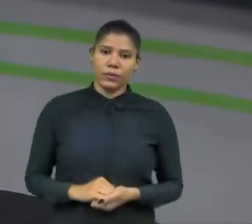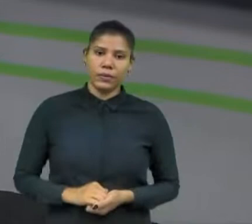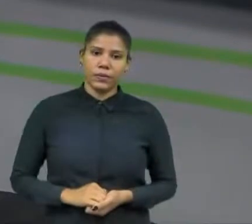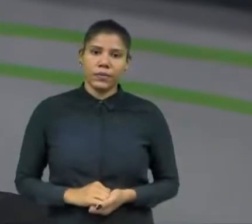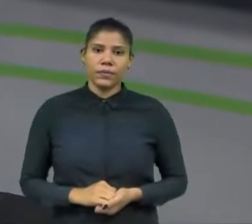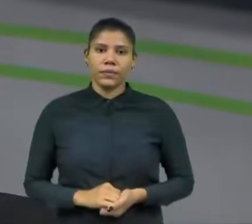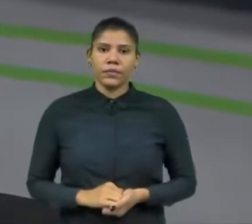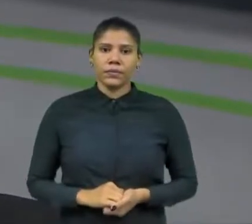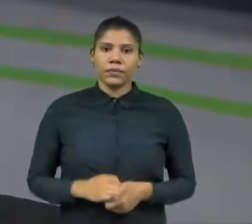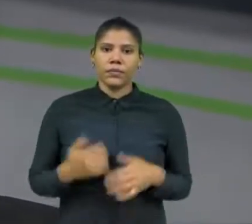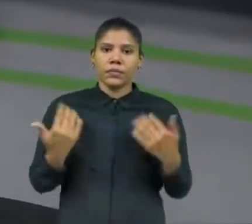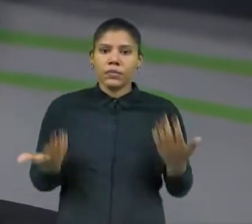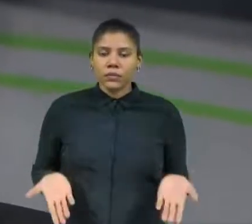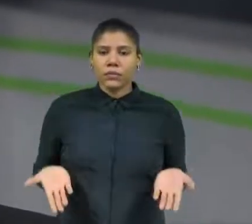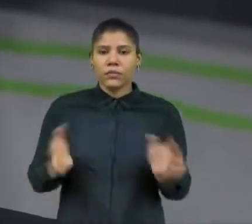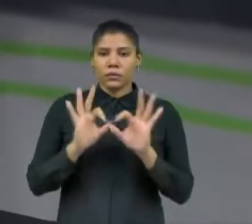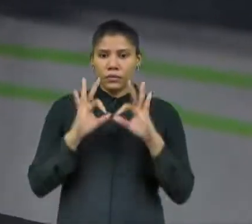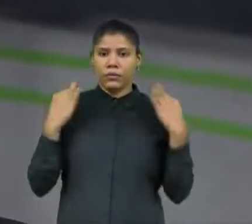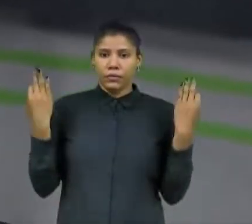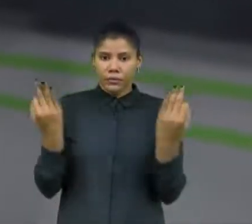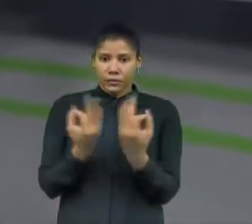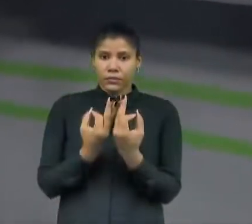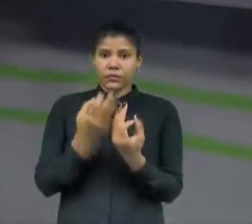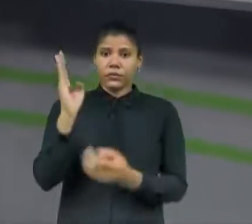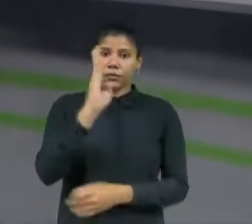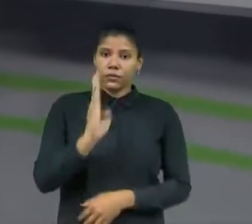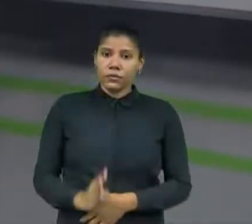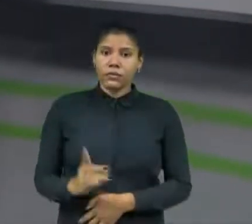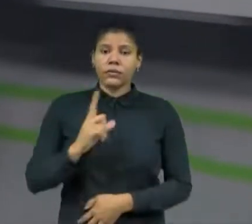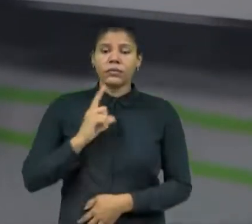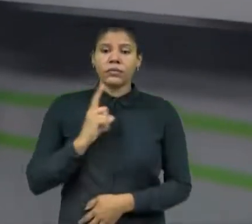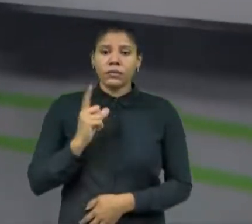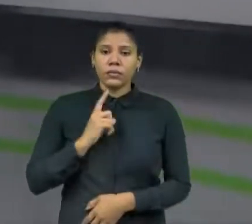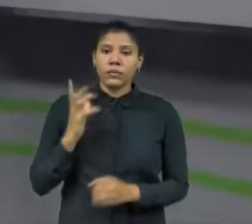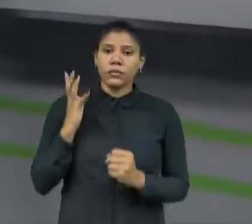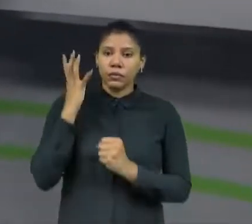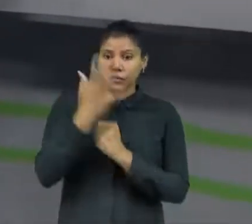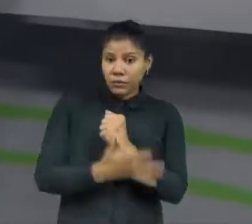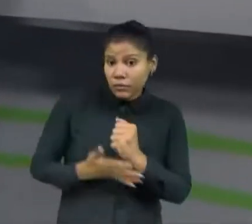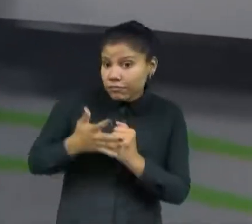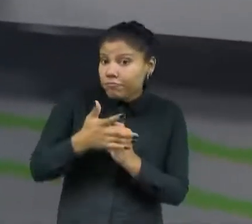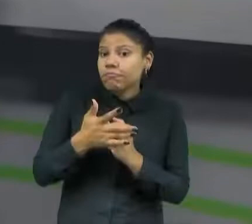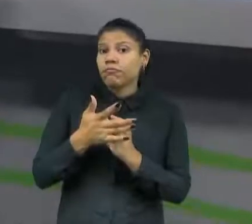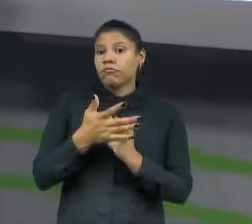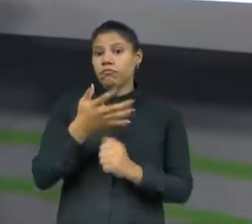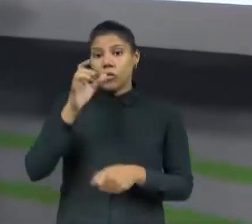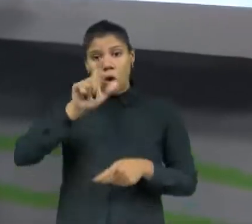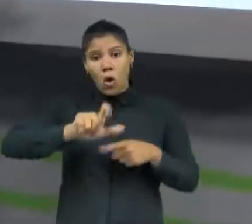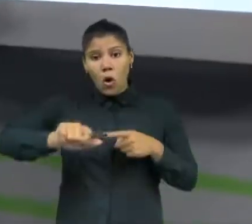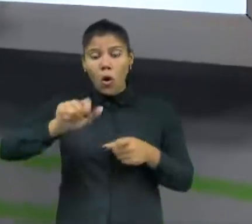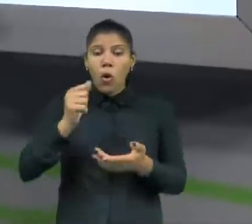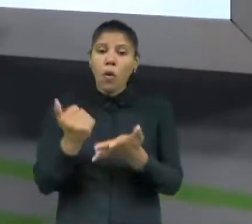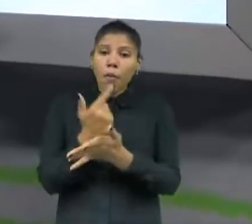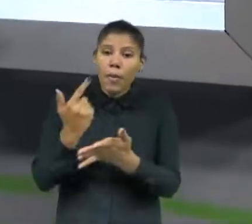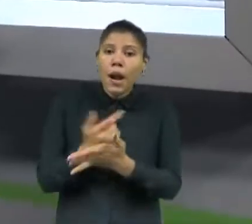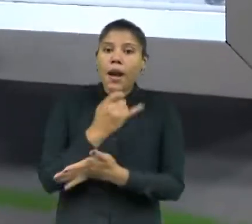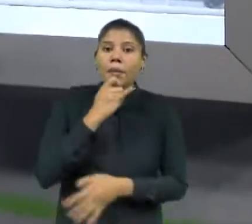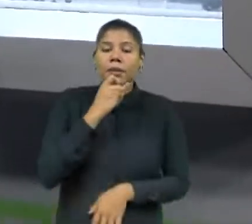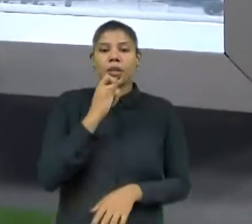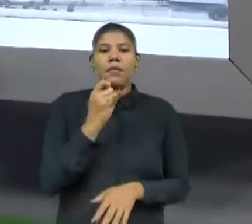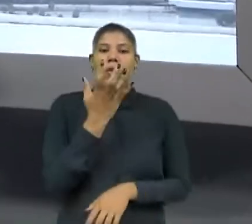Para que uma família brasileira tivesse as necessidades básicas do mês atendidas, como alimentação, moradia,